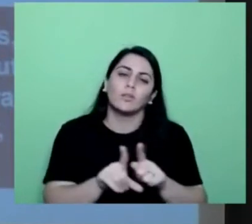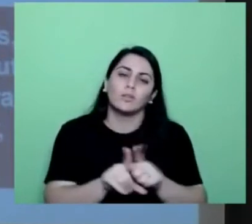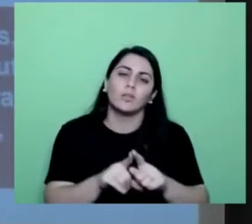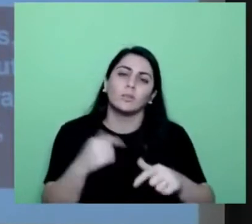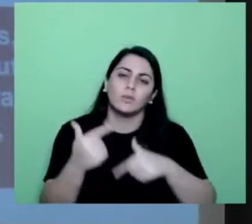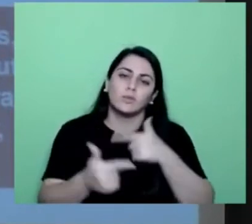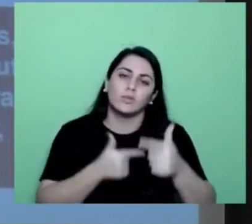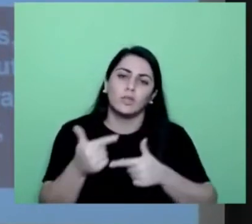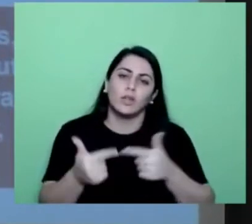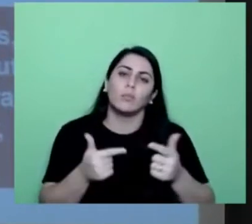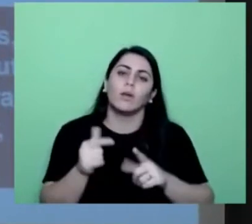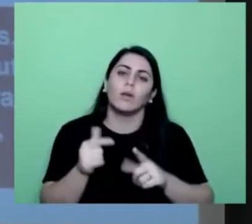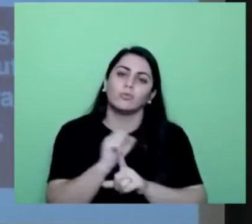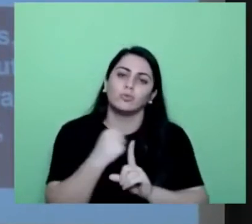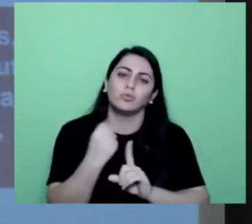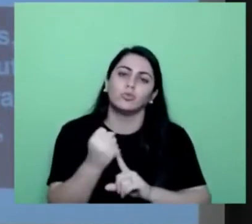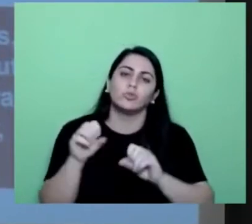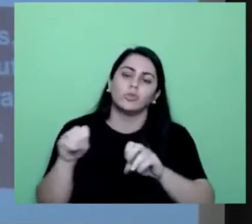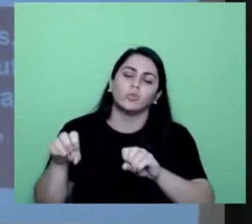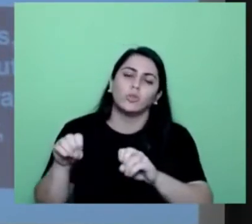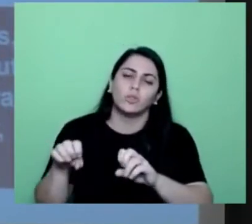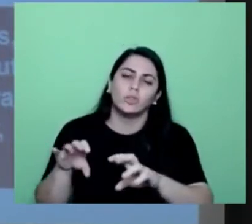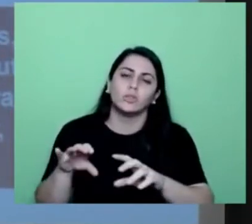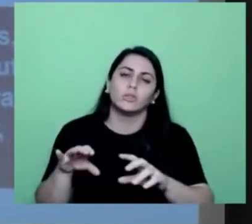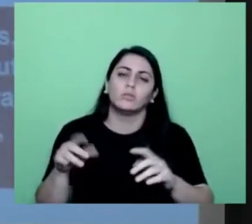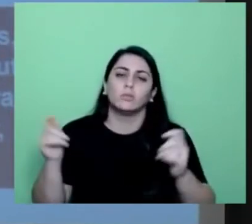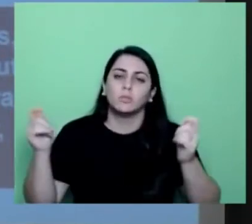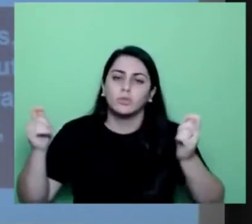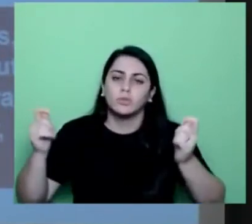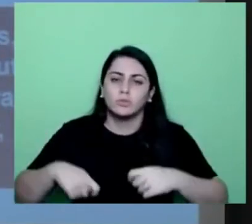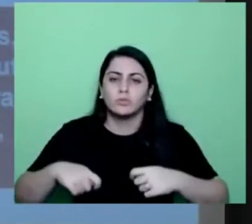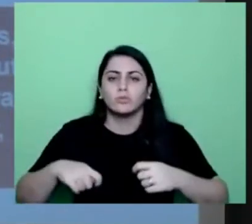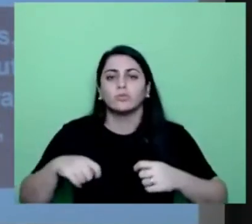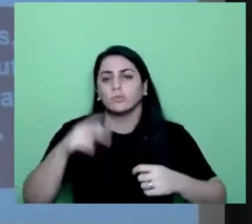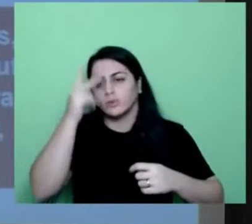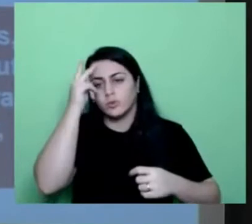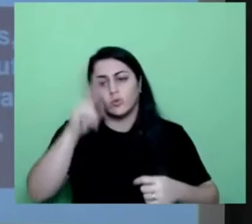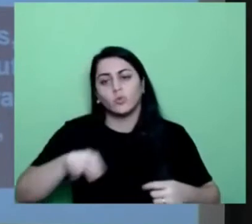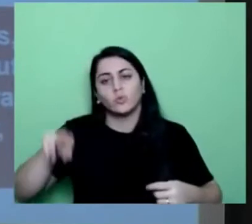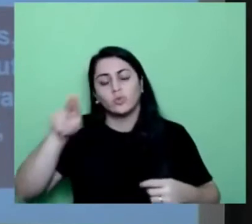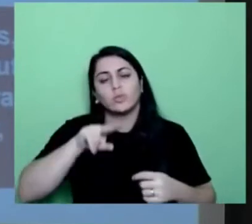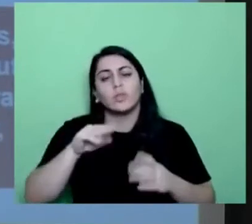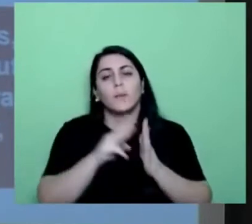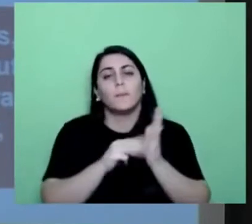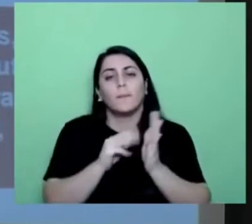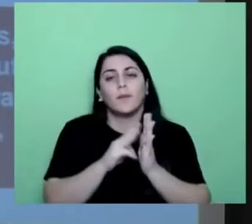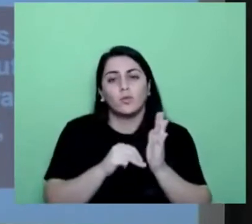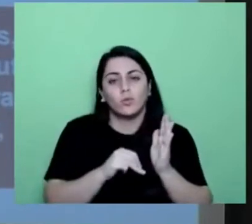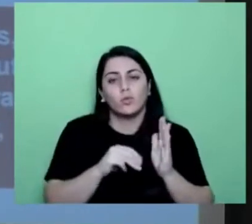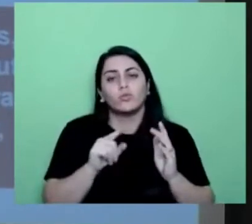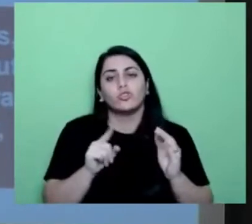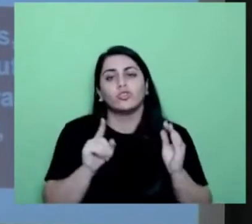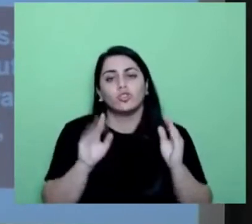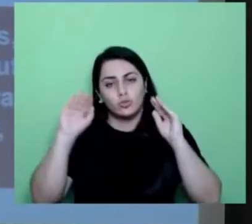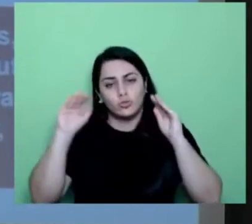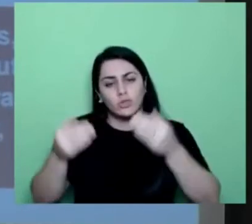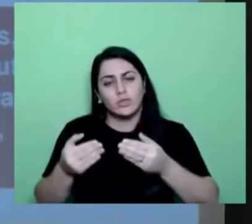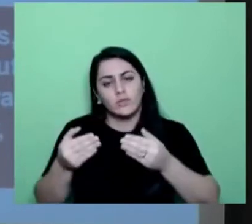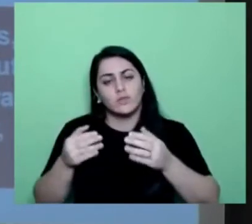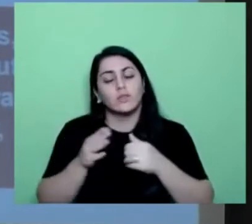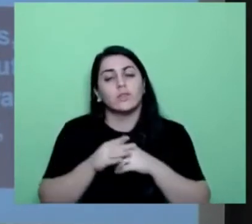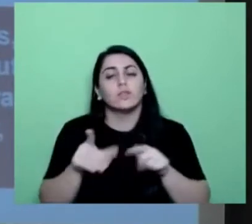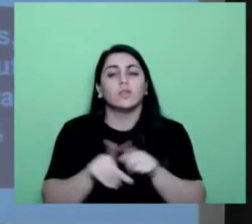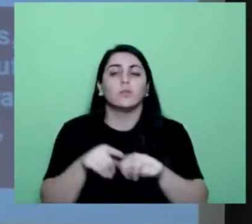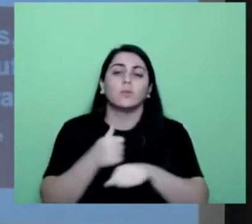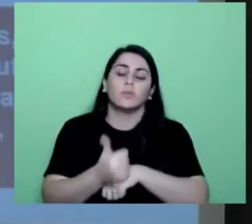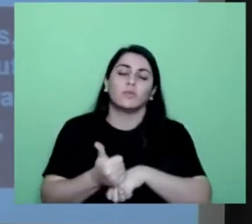sócio-educação, voltada às potencialidades e necessidades do usuário, com metodologia específicas e profissionais